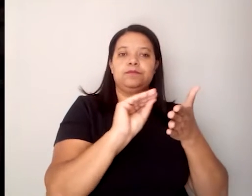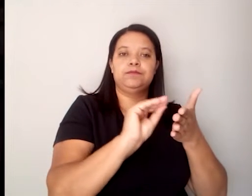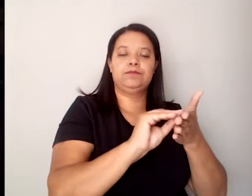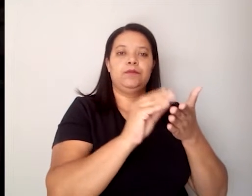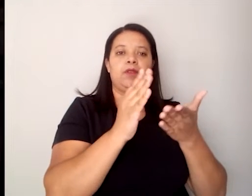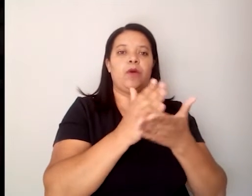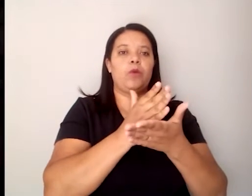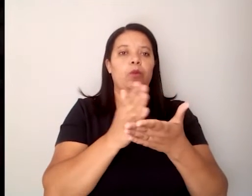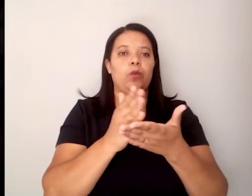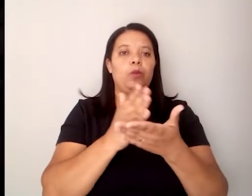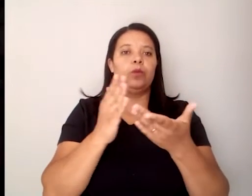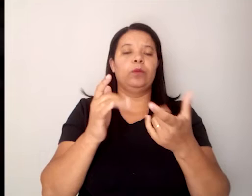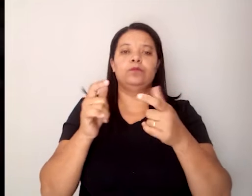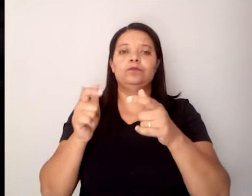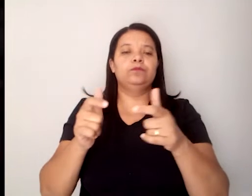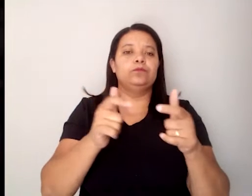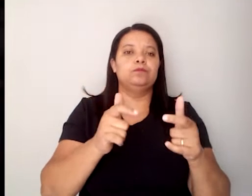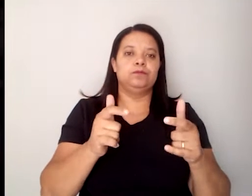dos cantos do toaré,